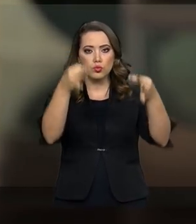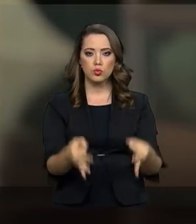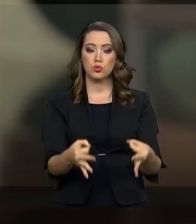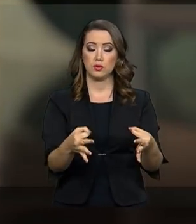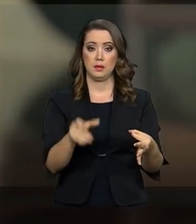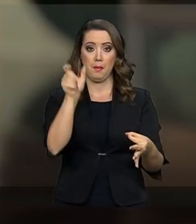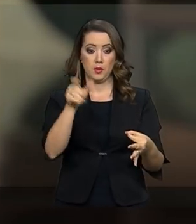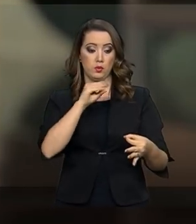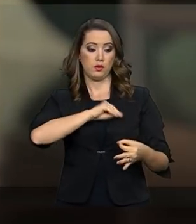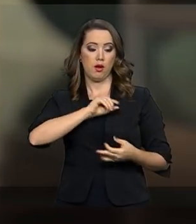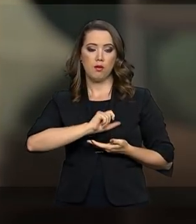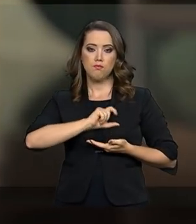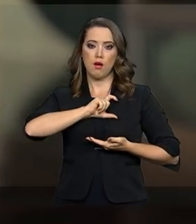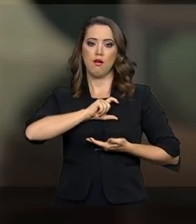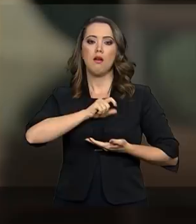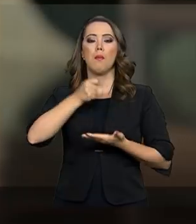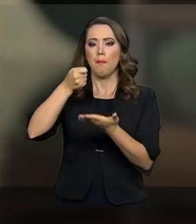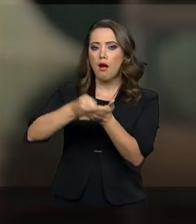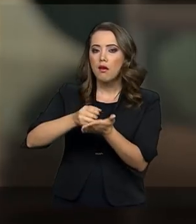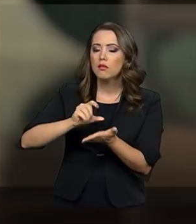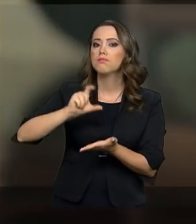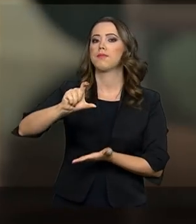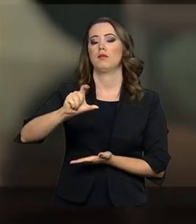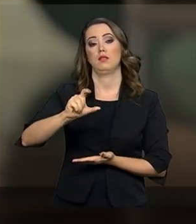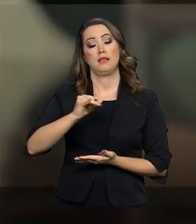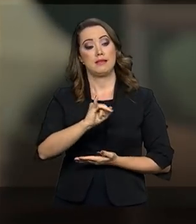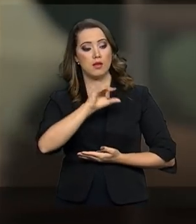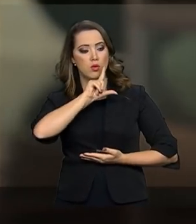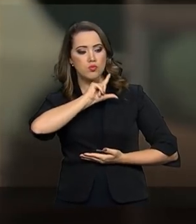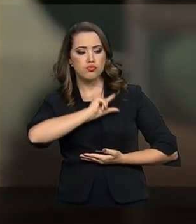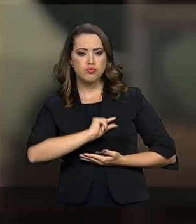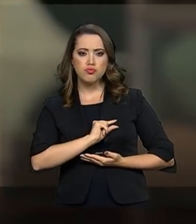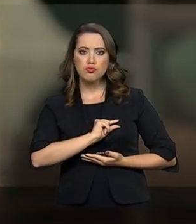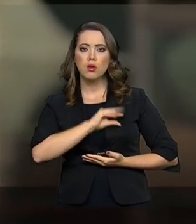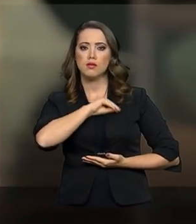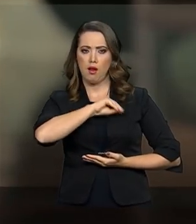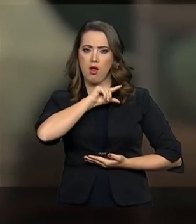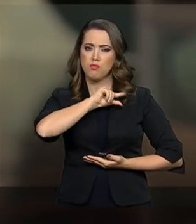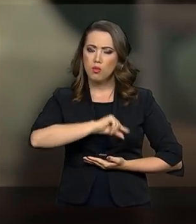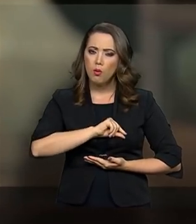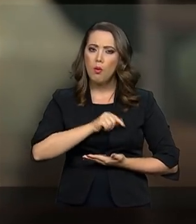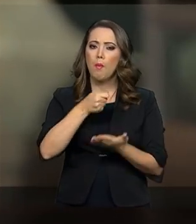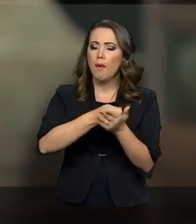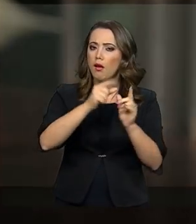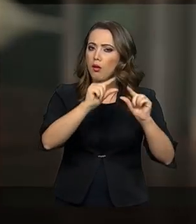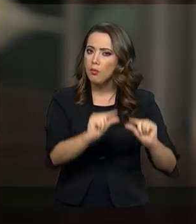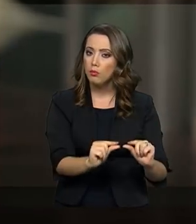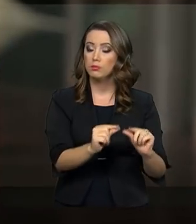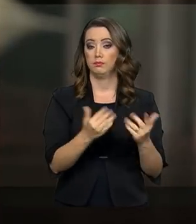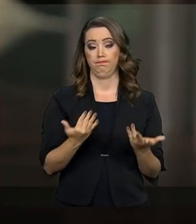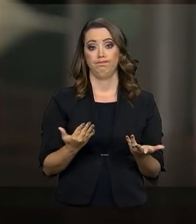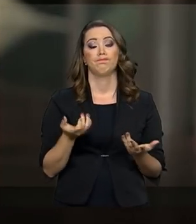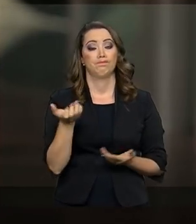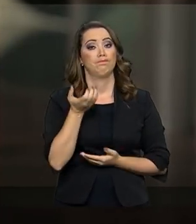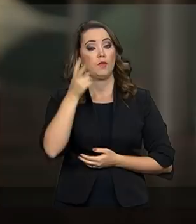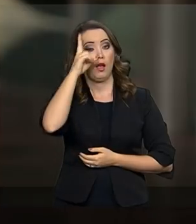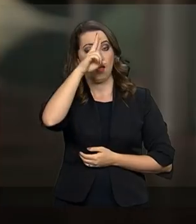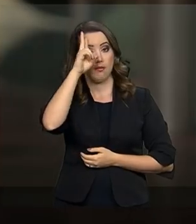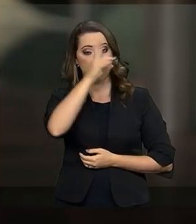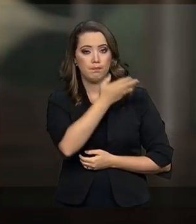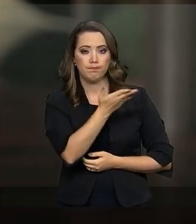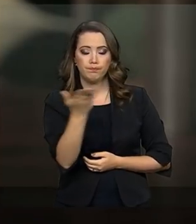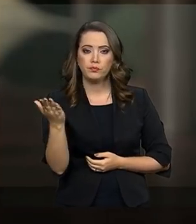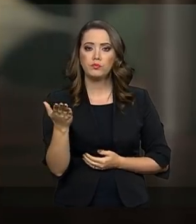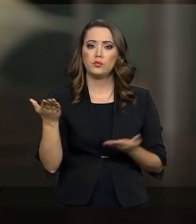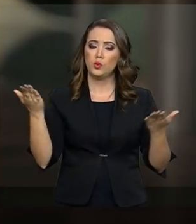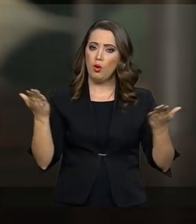quem ganha mais contribuirá com mais, quem ganha menos contribuirá com menos ainda. Quero lembrar que